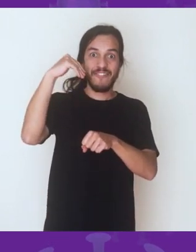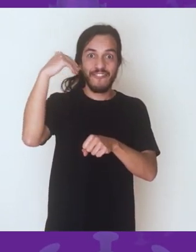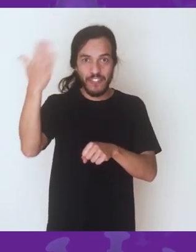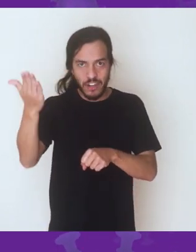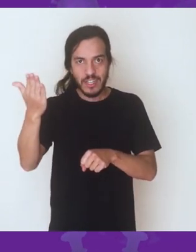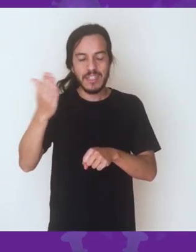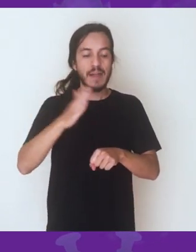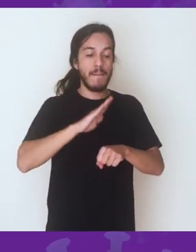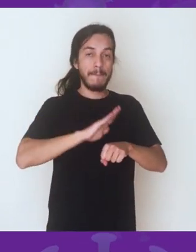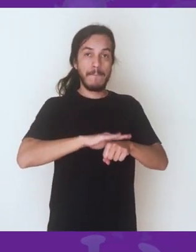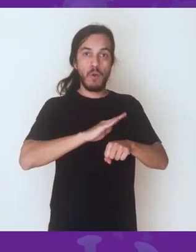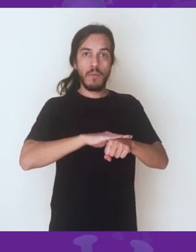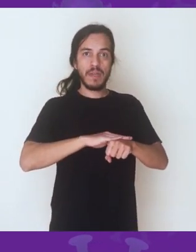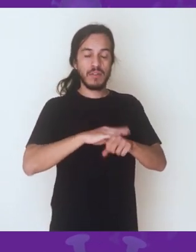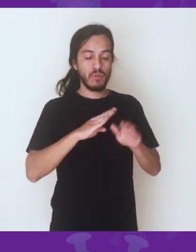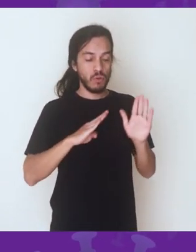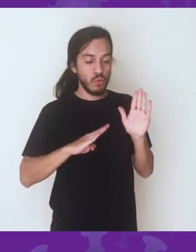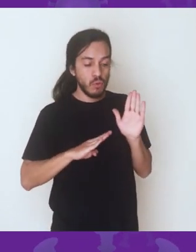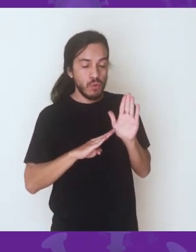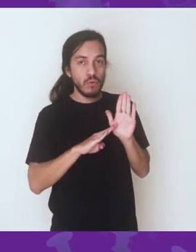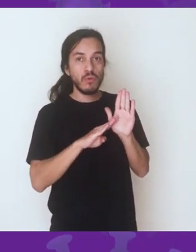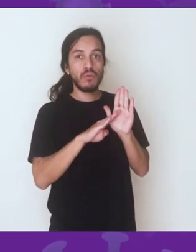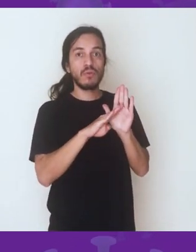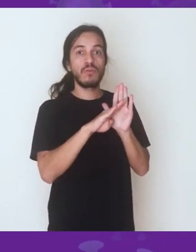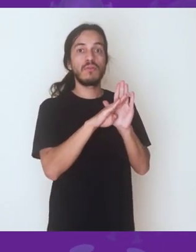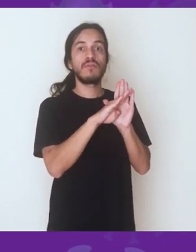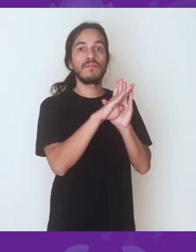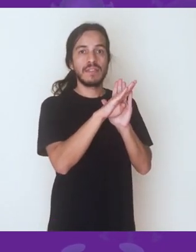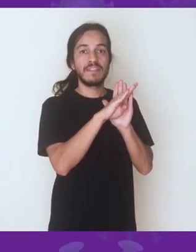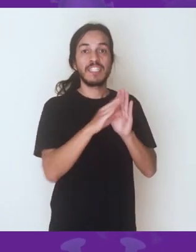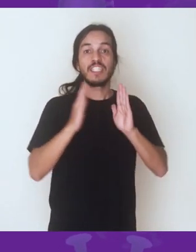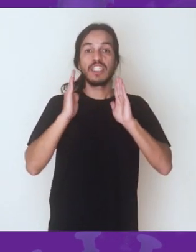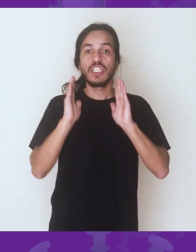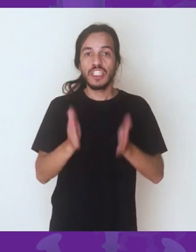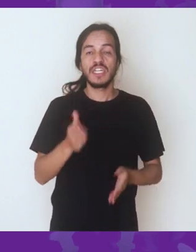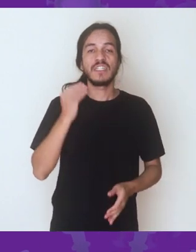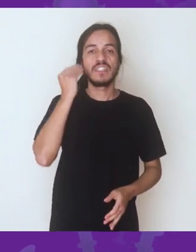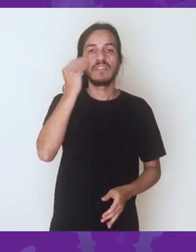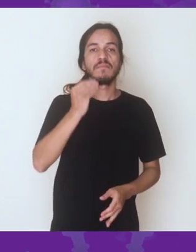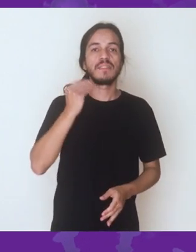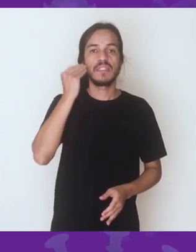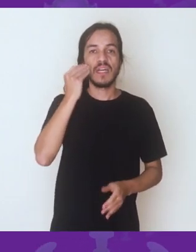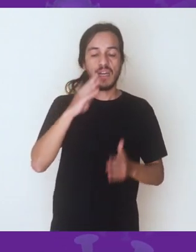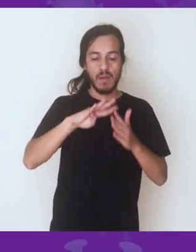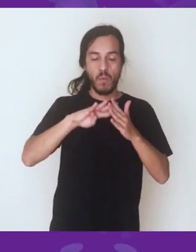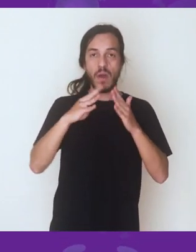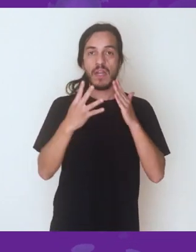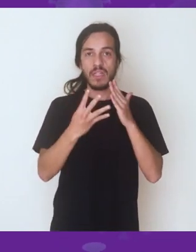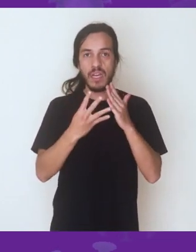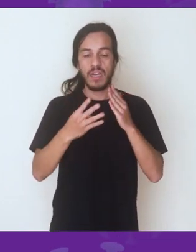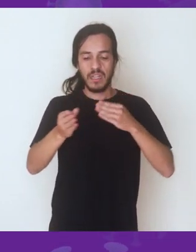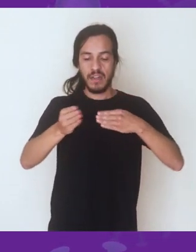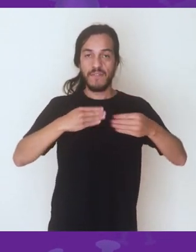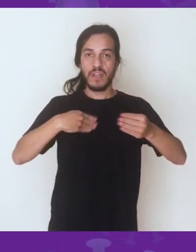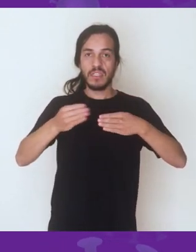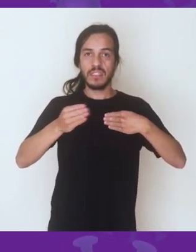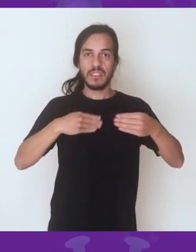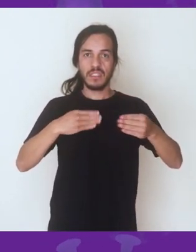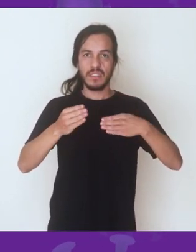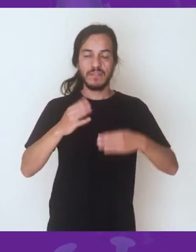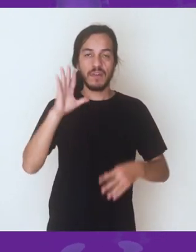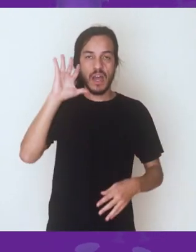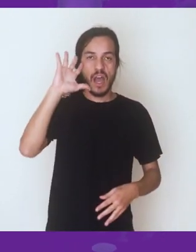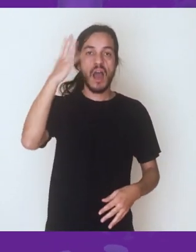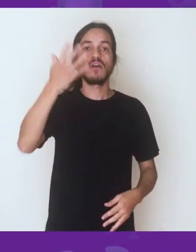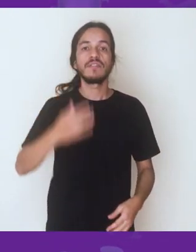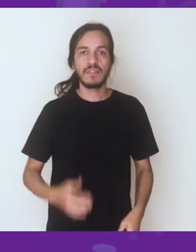flexibilizar as medidas de isolamento social com a curva epidêmica em ascensão, não deu certo. Tiveram que voltar